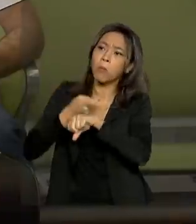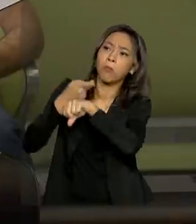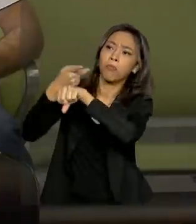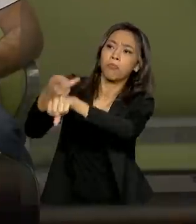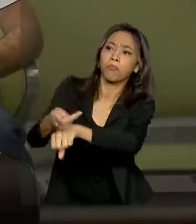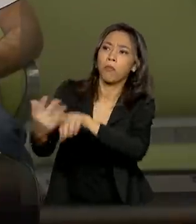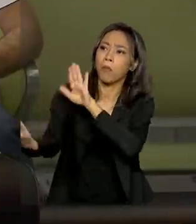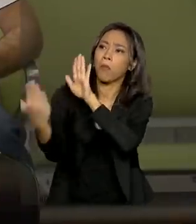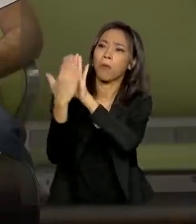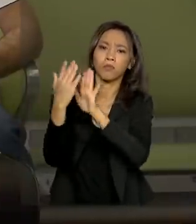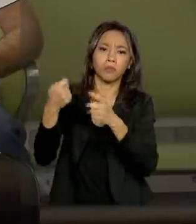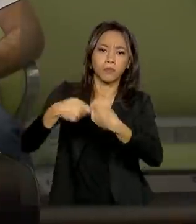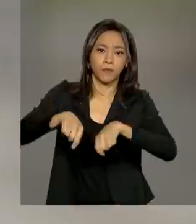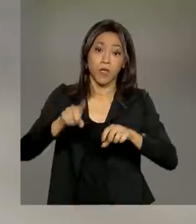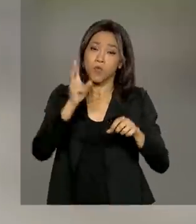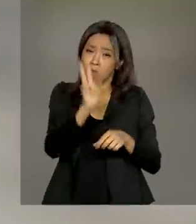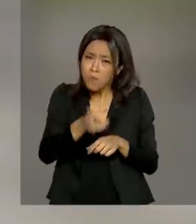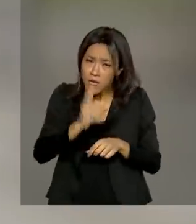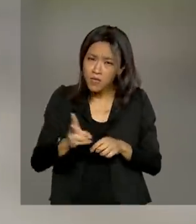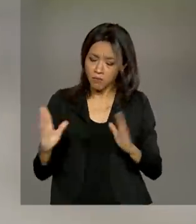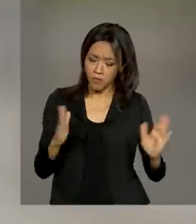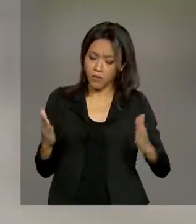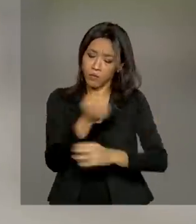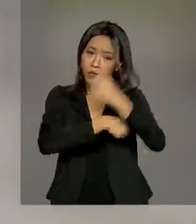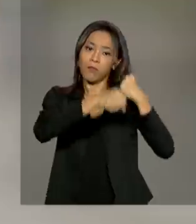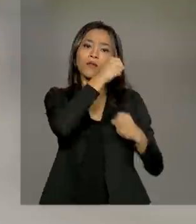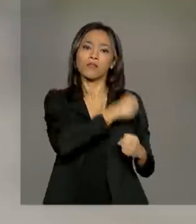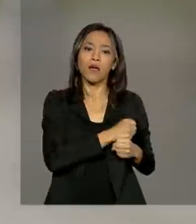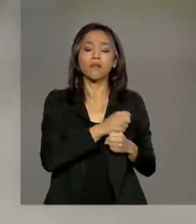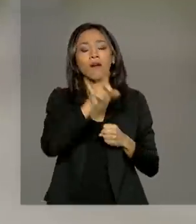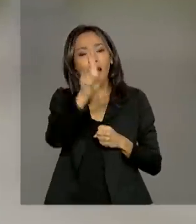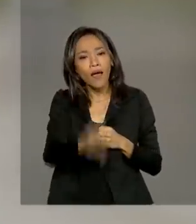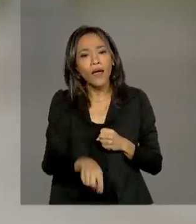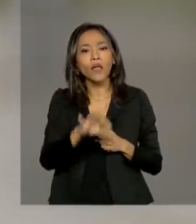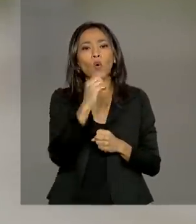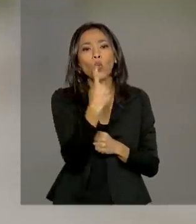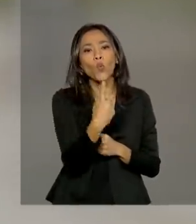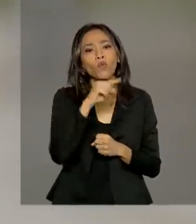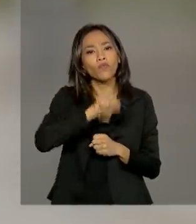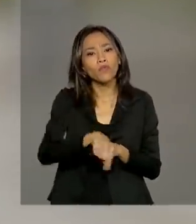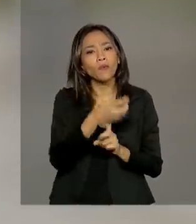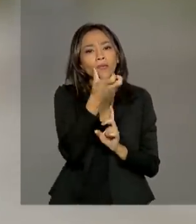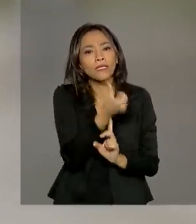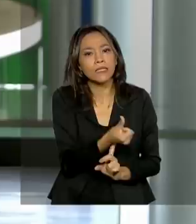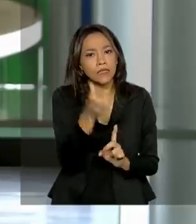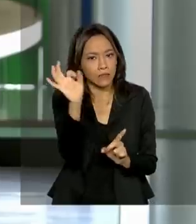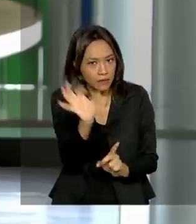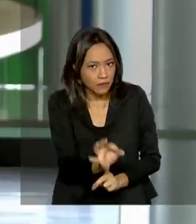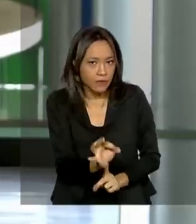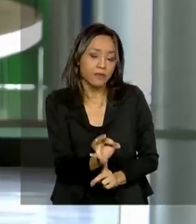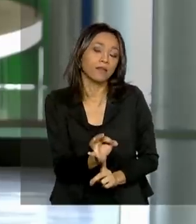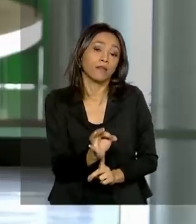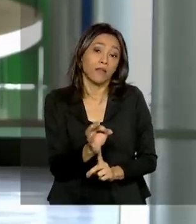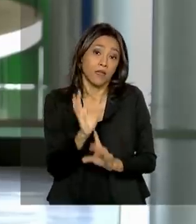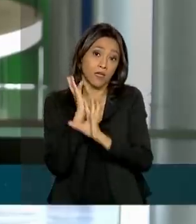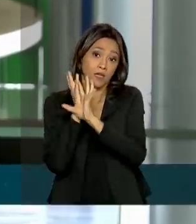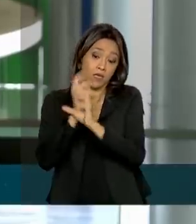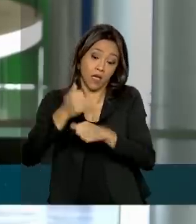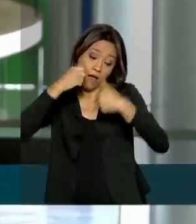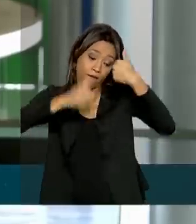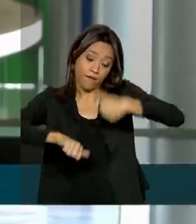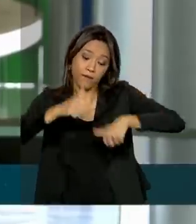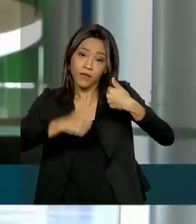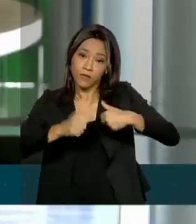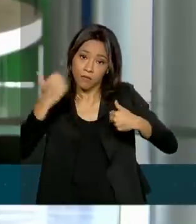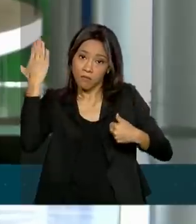mesmo período do ano passado, esse número chegou a apenas 1,6%. E o balanço aponta que